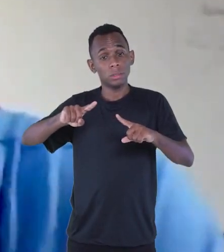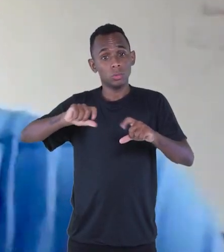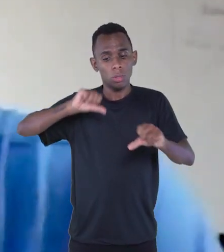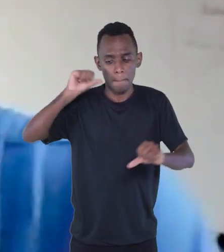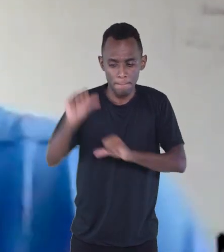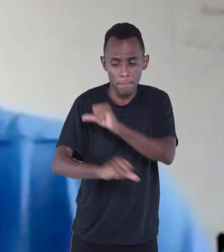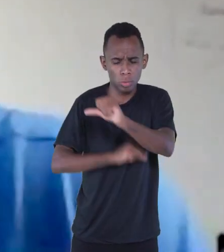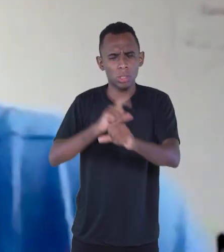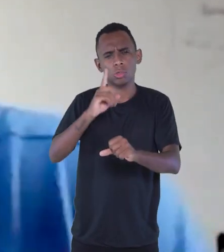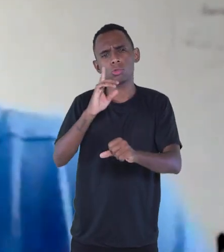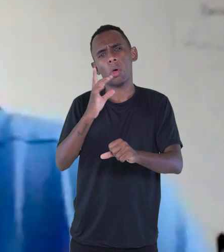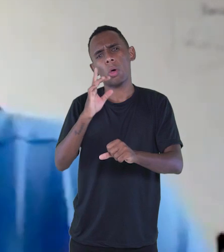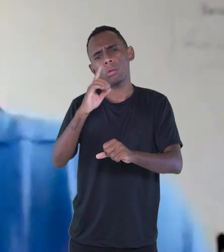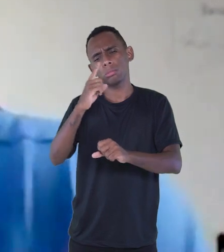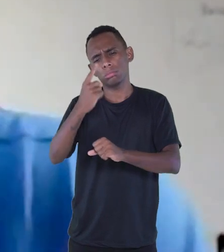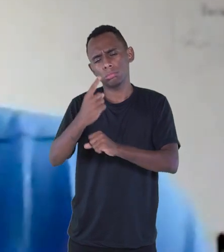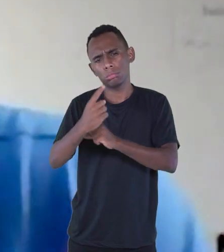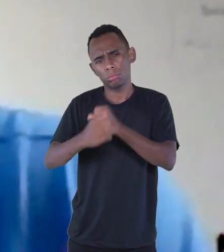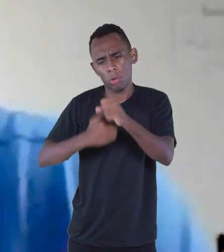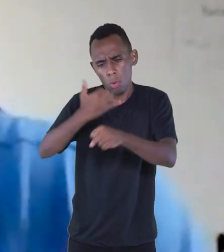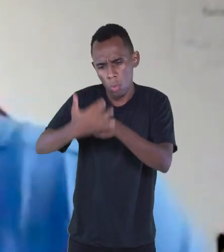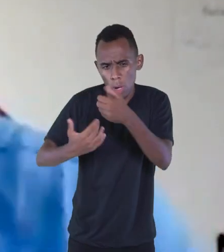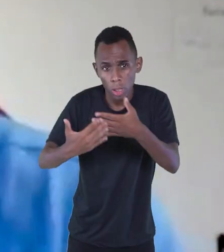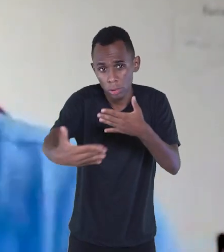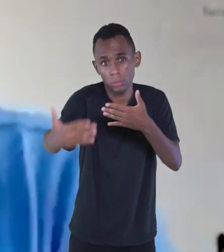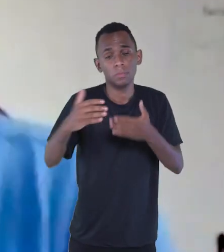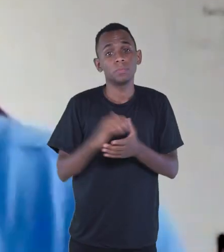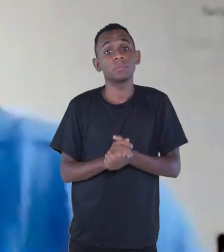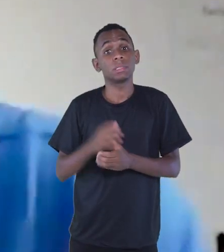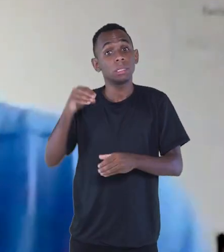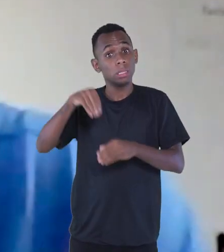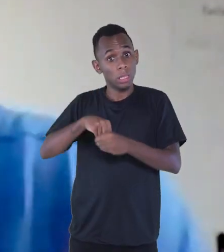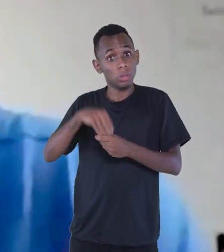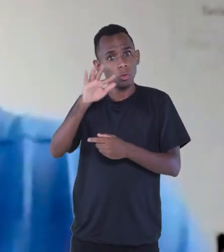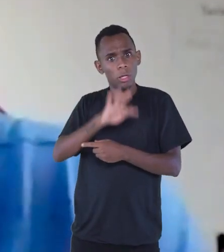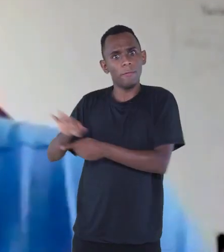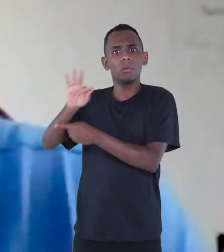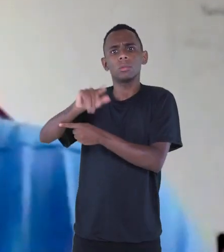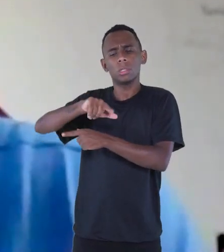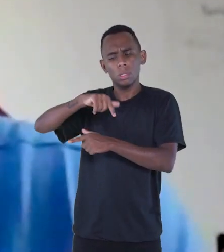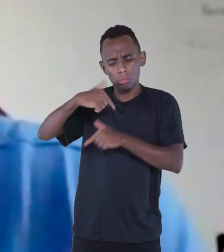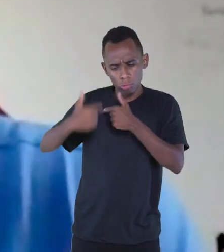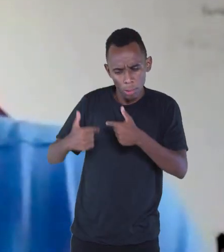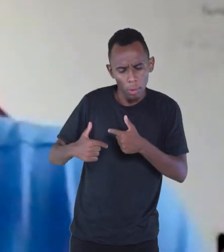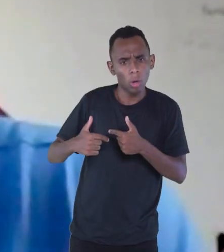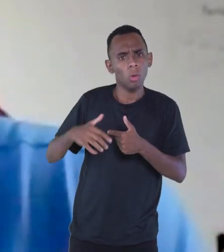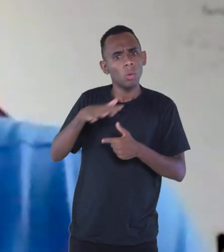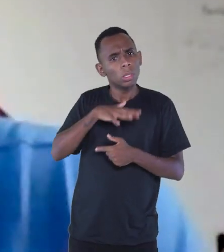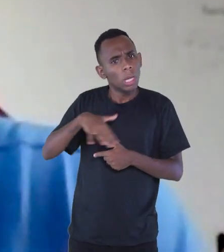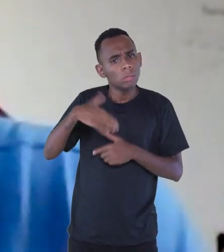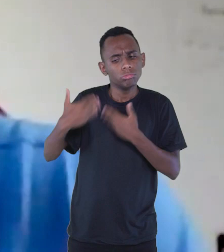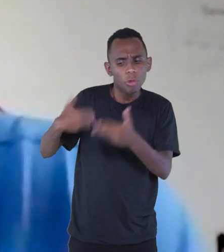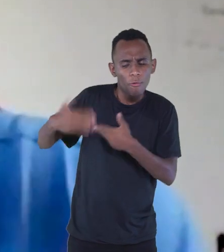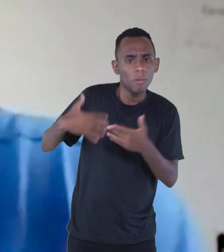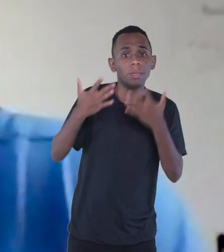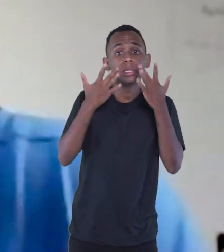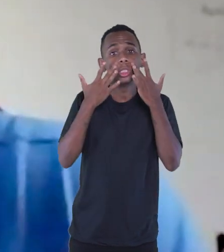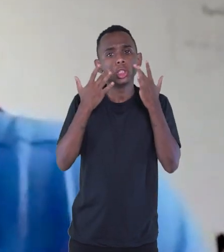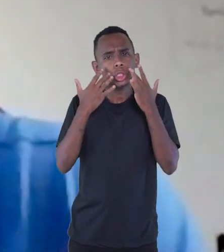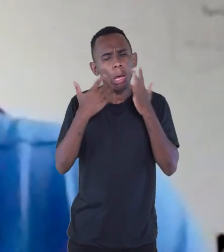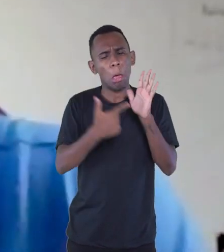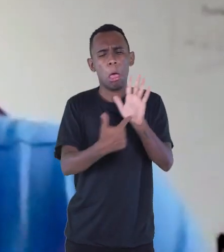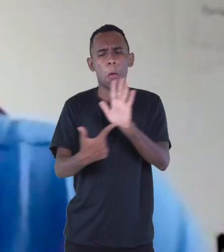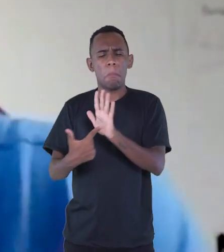depois. Aí eu já não estava na faculdade. Dentro da faculdade, gente fez muito teatro e muitas